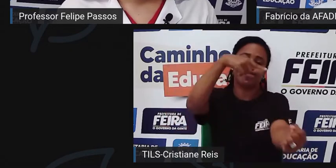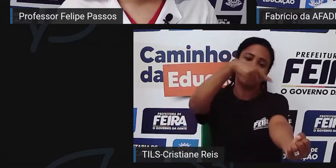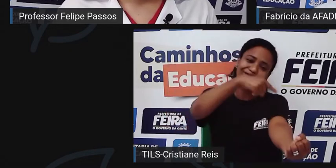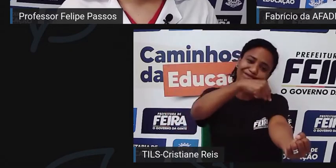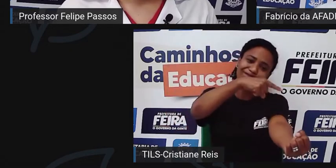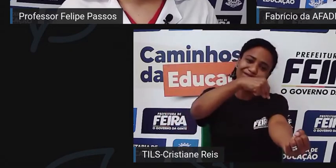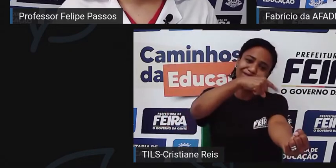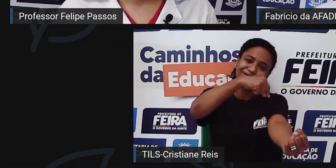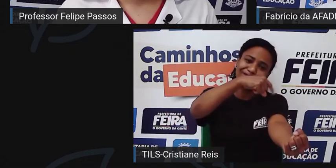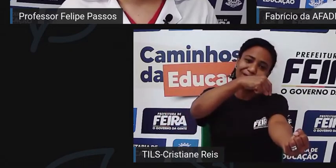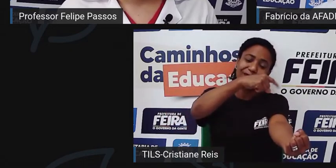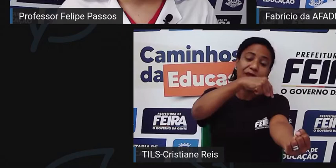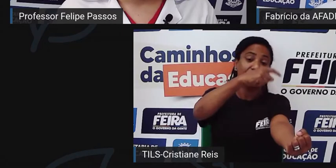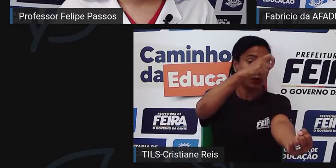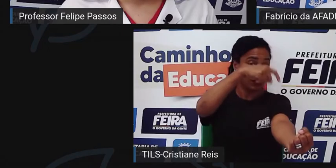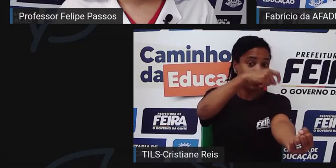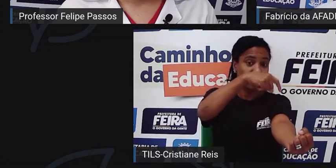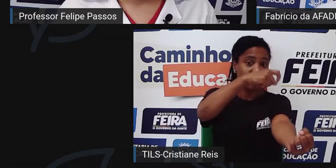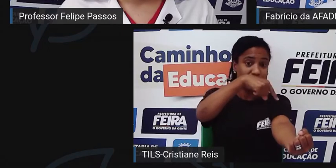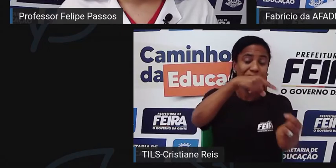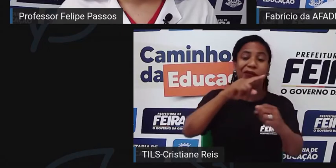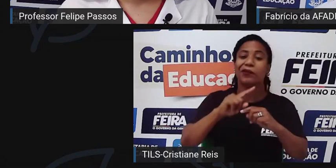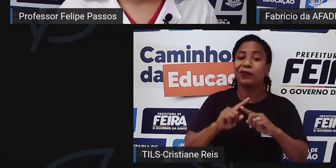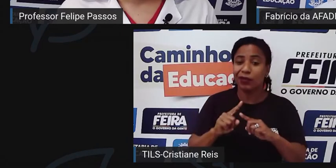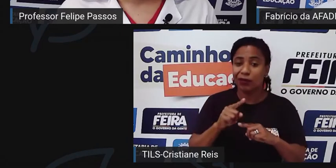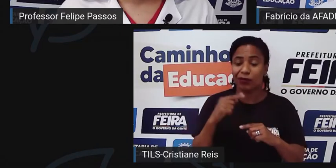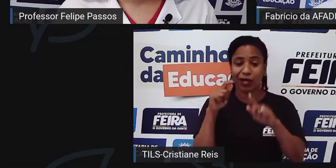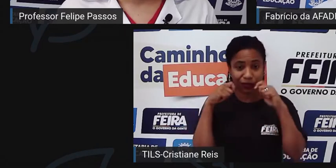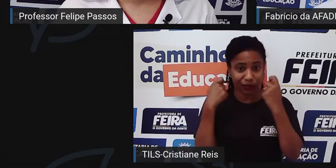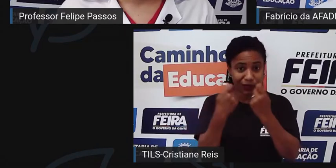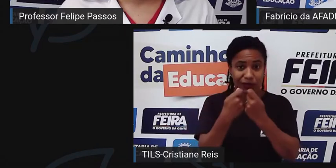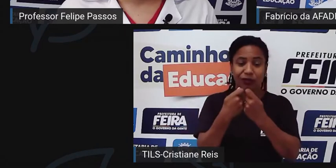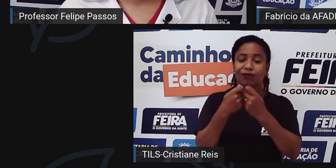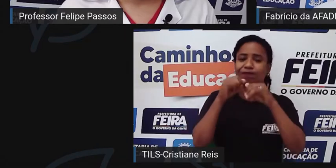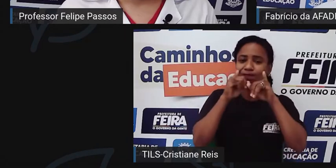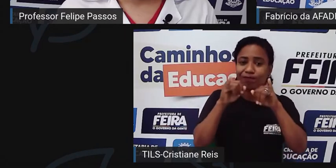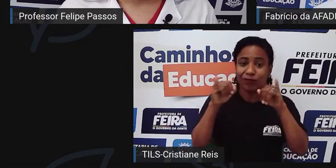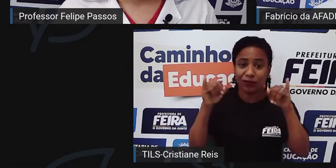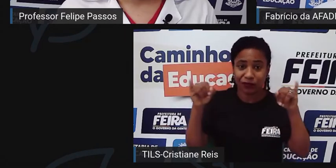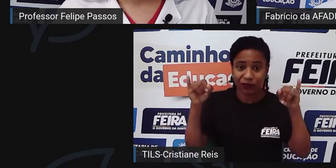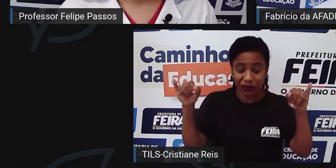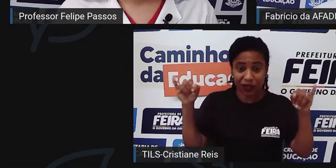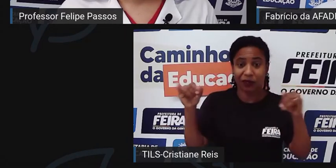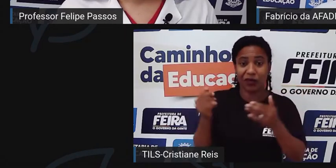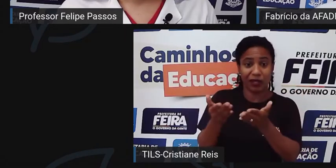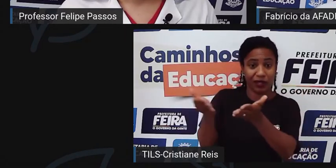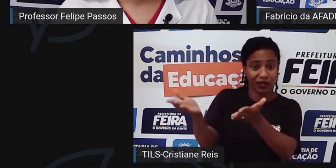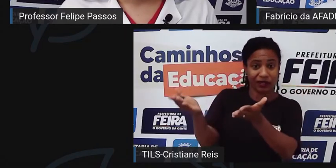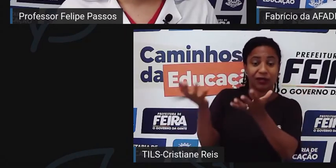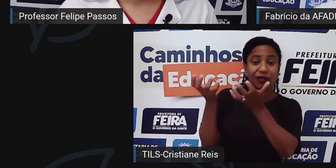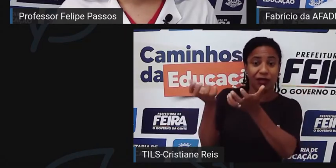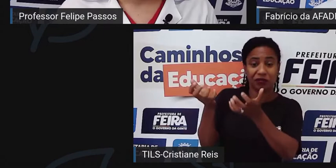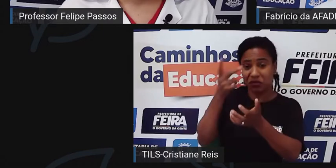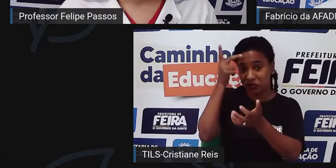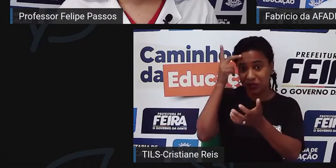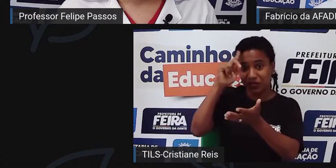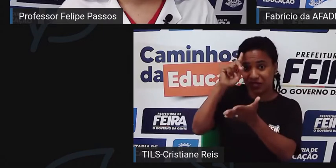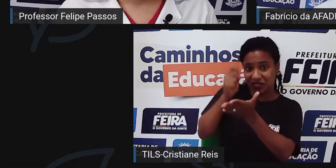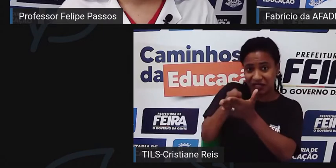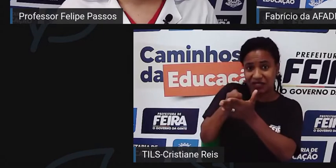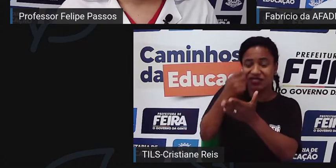isso a gente da associação, a gente vem buscando nessa campanha de doar sangue. Porque a gente que tem a doença pós-crancraniano,